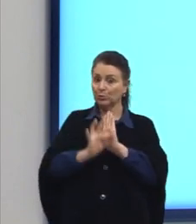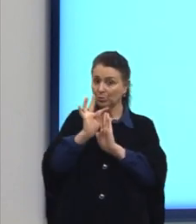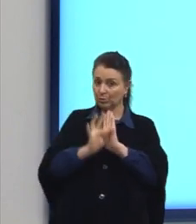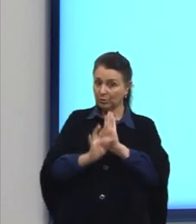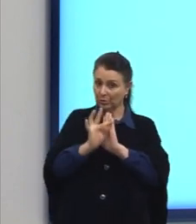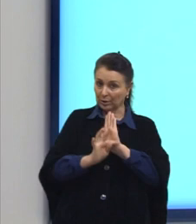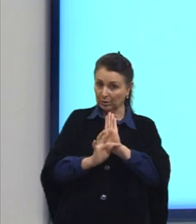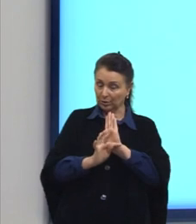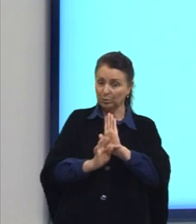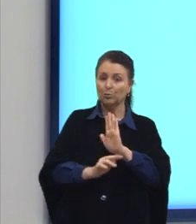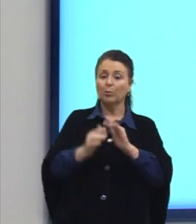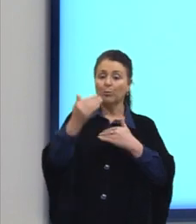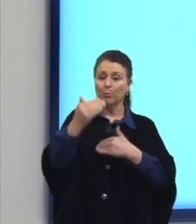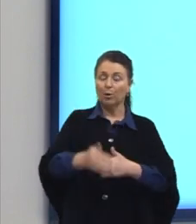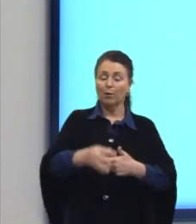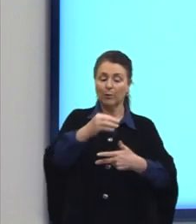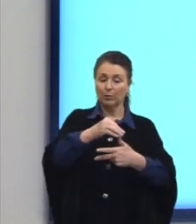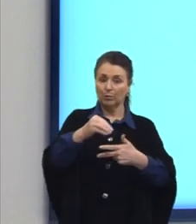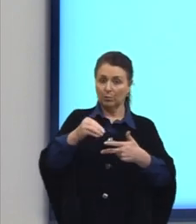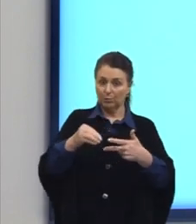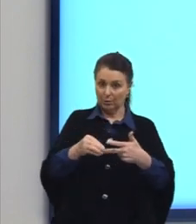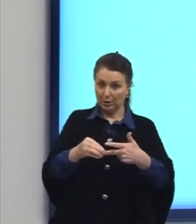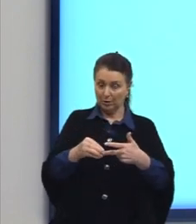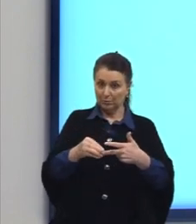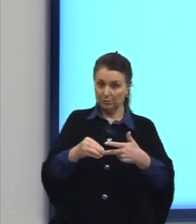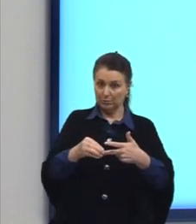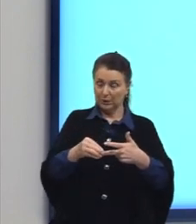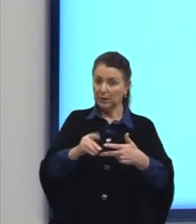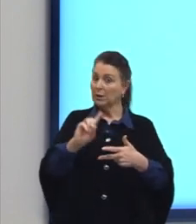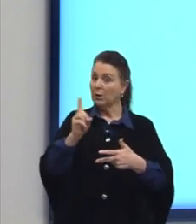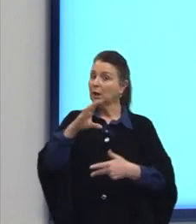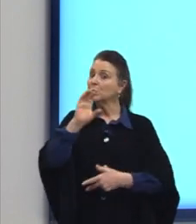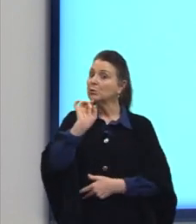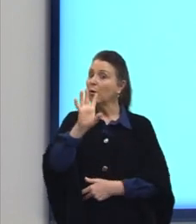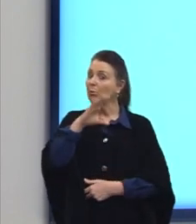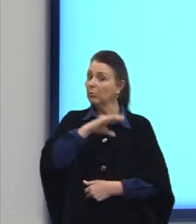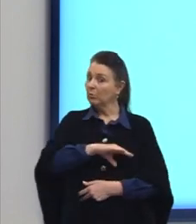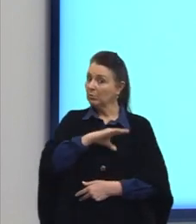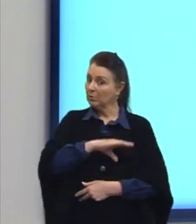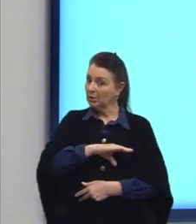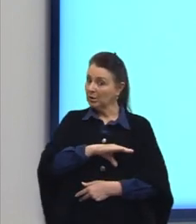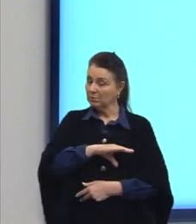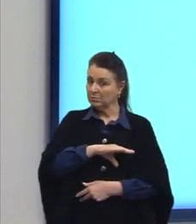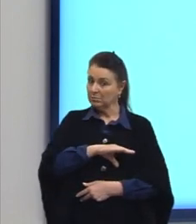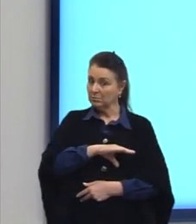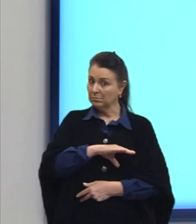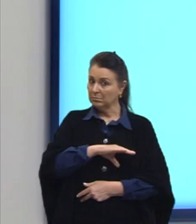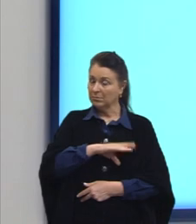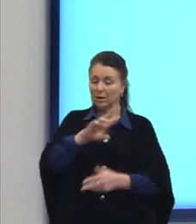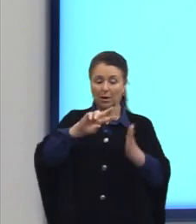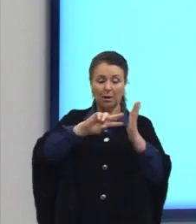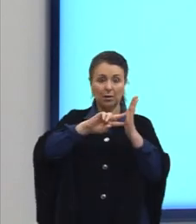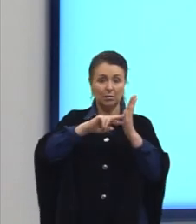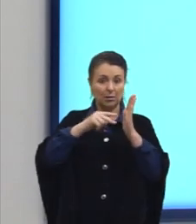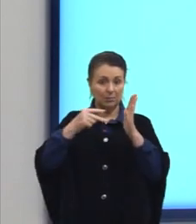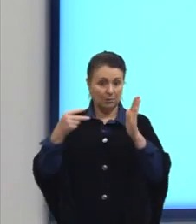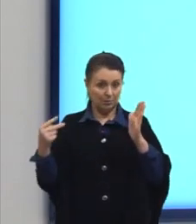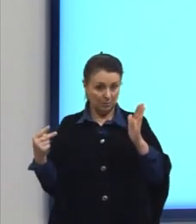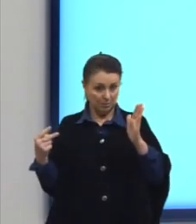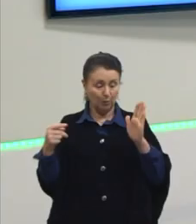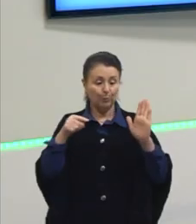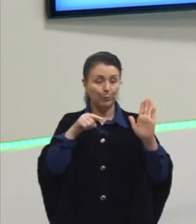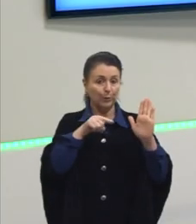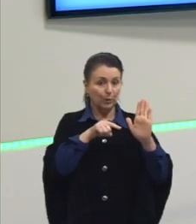nas provas do Enem, e aqui eu não estou falando só de língua portuguesa, eu estou falando da interpretação que vocês vão fazer nas